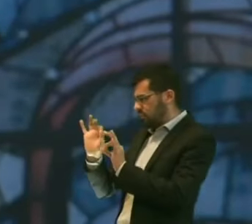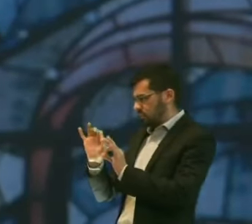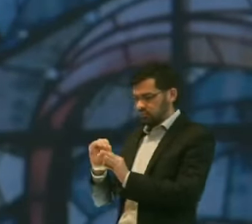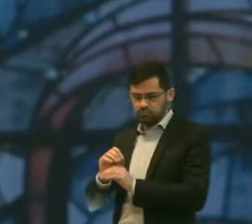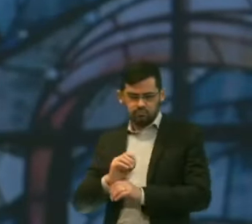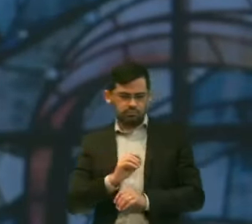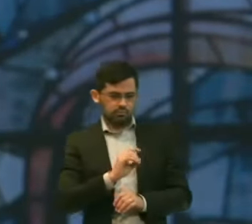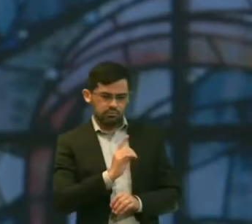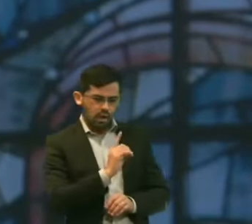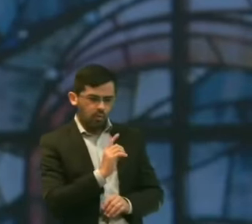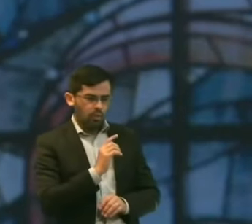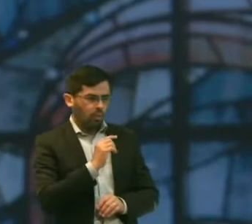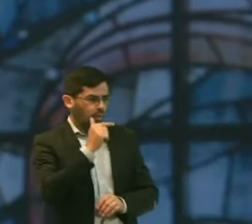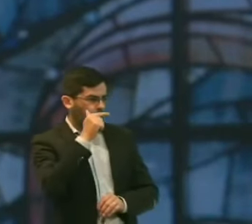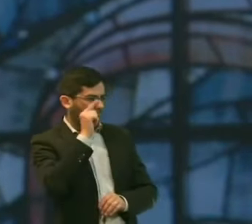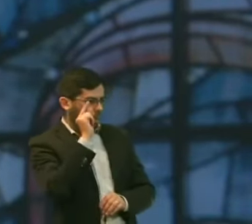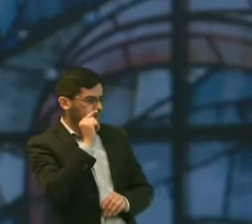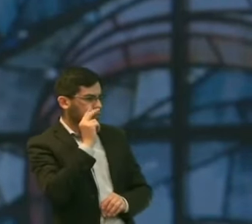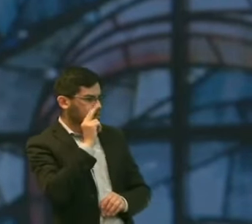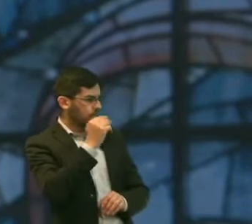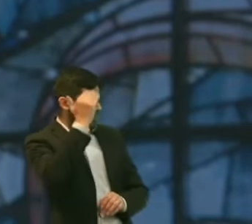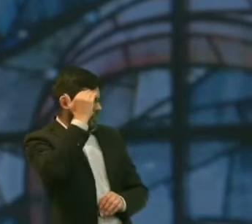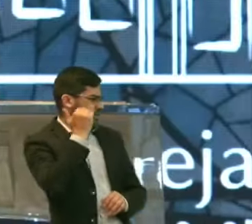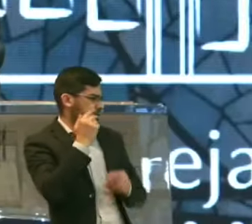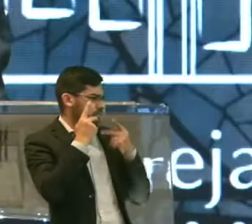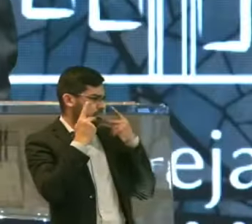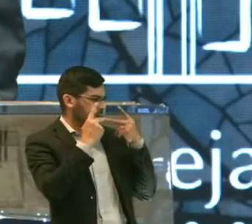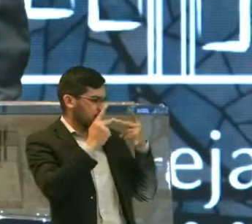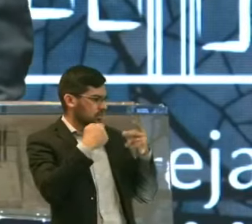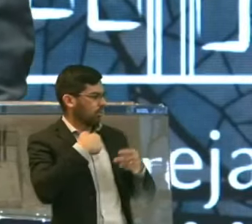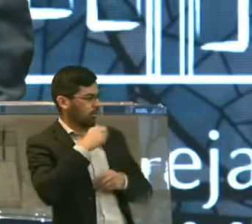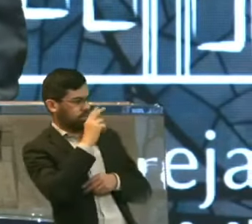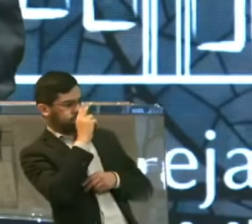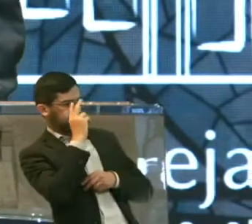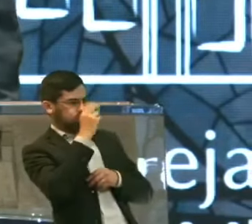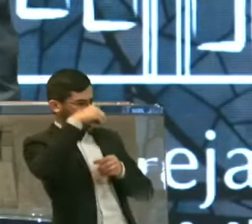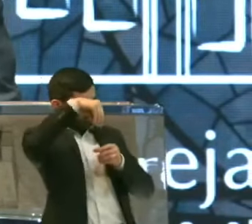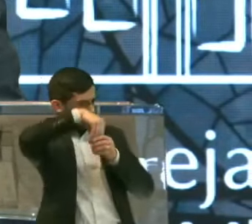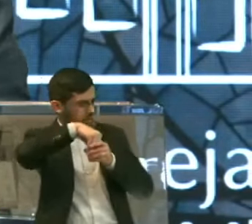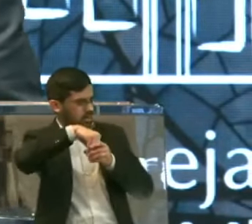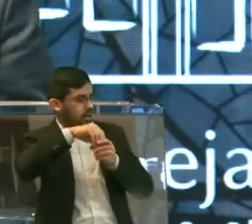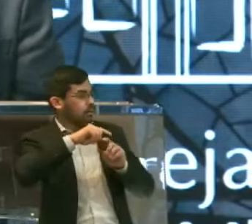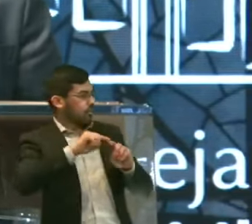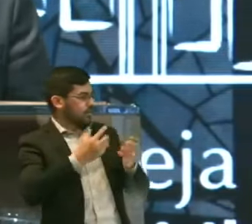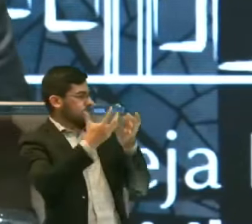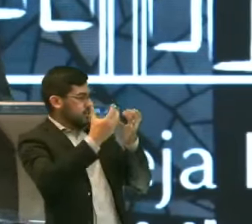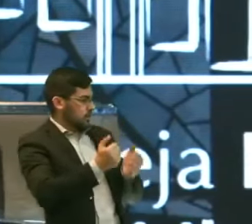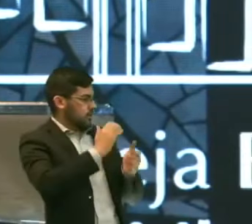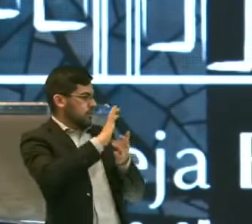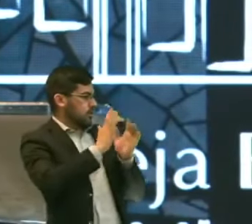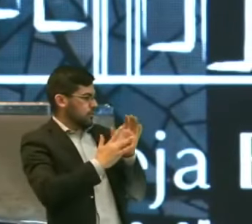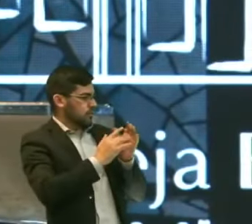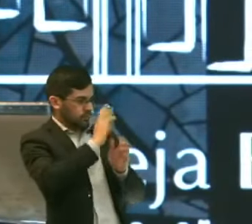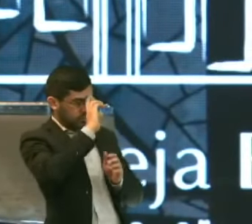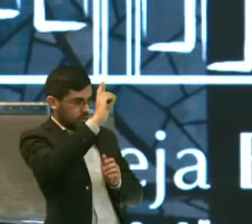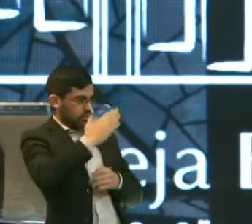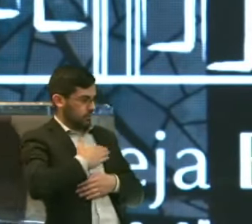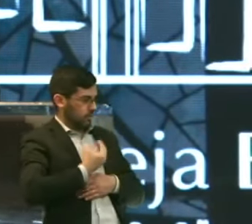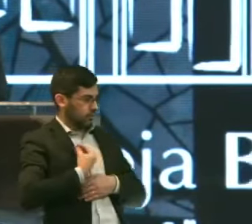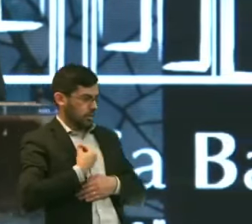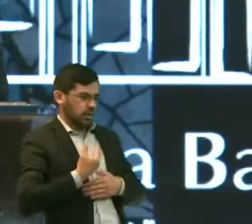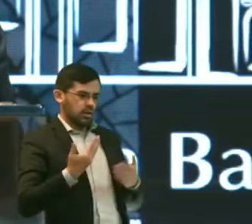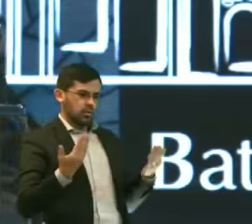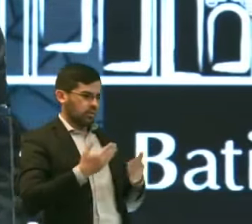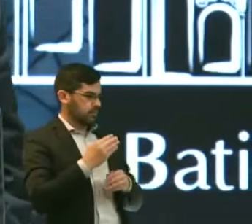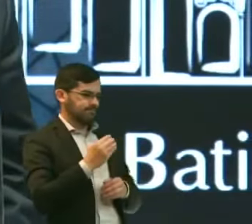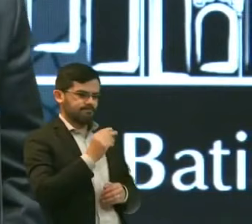não Ontem eu vi aquele moço Falando lá Eu estava bêbado Lá no quarto E eu recebi Jesus Como Senhor E de hoje em diante